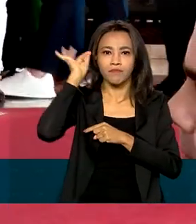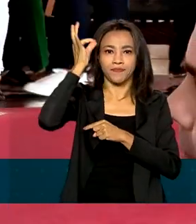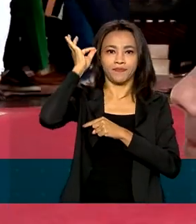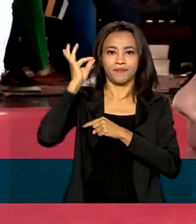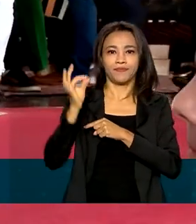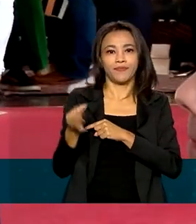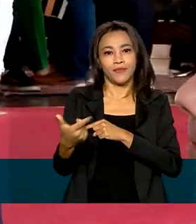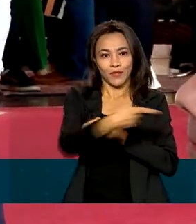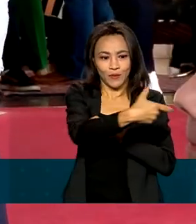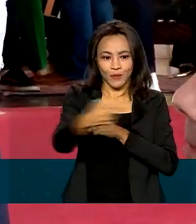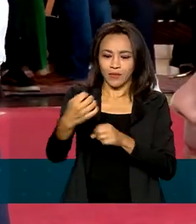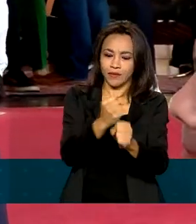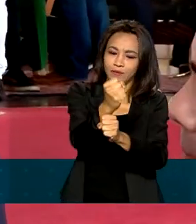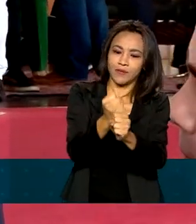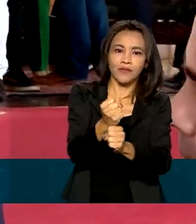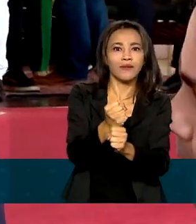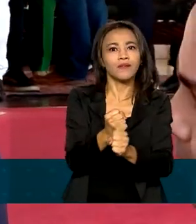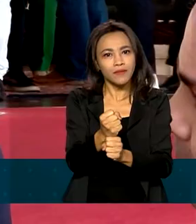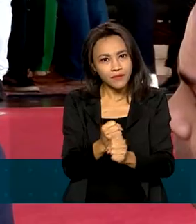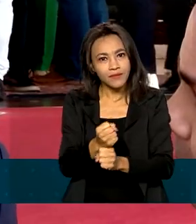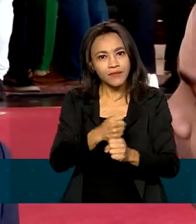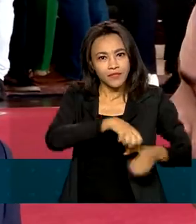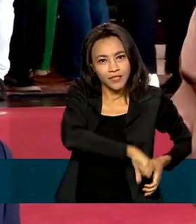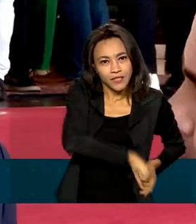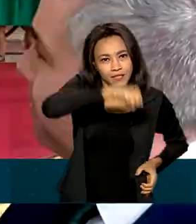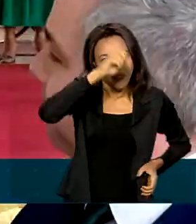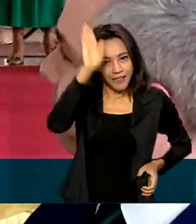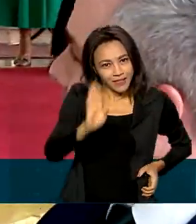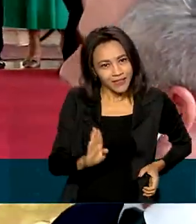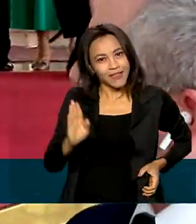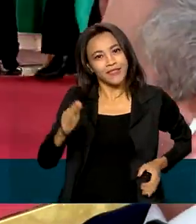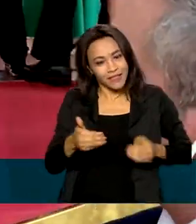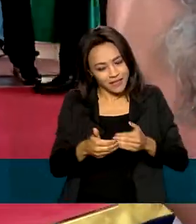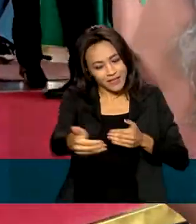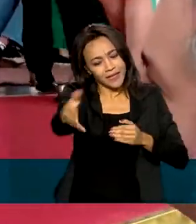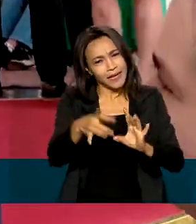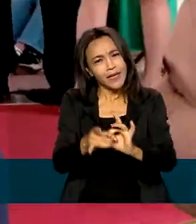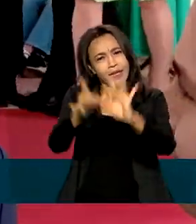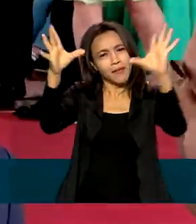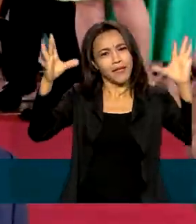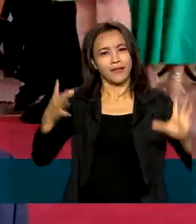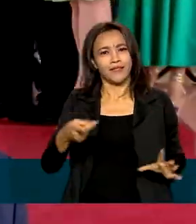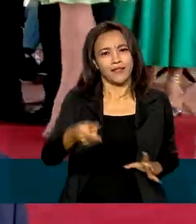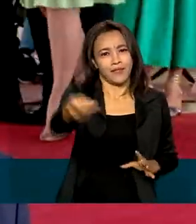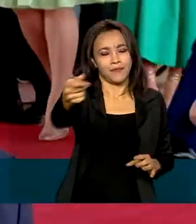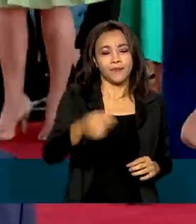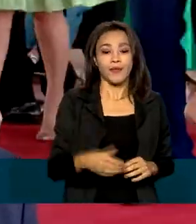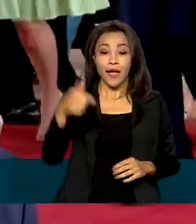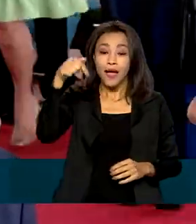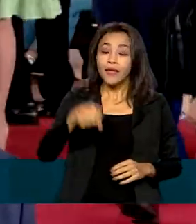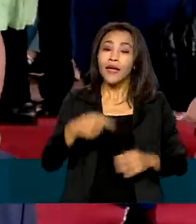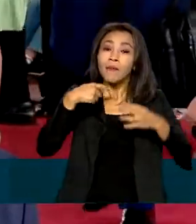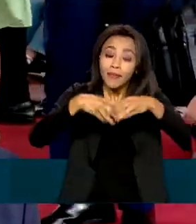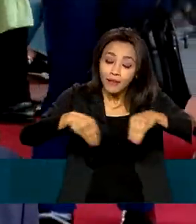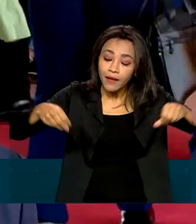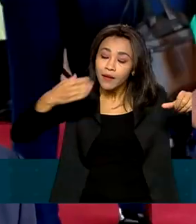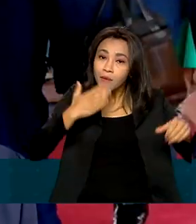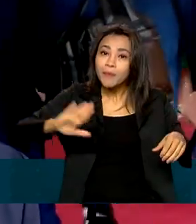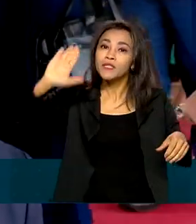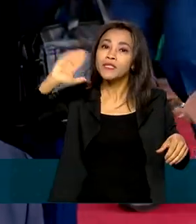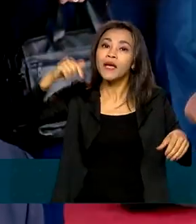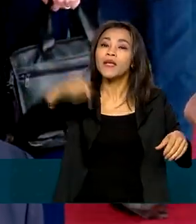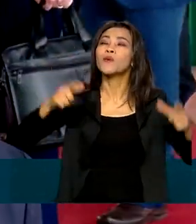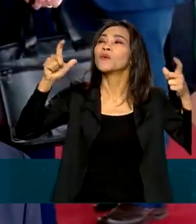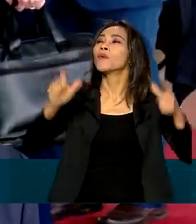200 de dependência e uma eternidade de liberdade. Sabemos que aqui realmente é uma terra prometida, aqui é um paraíso.